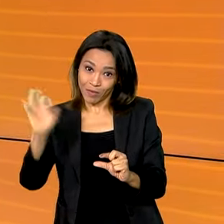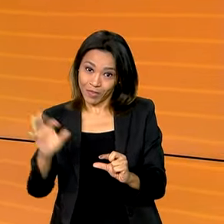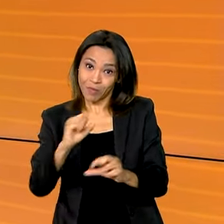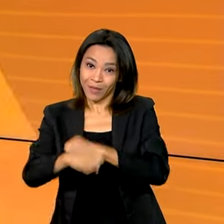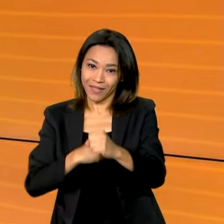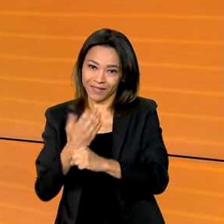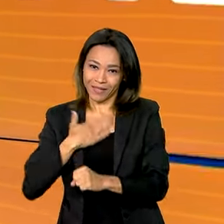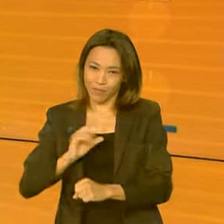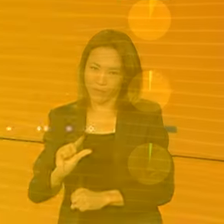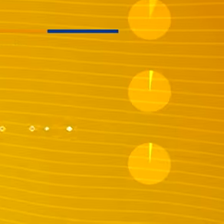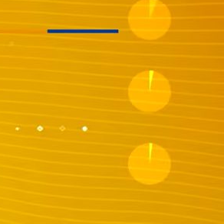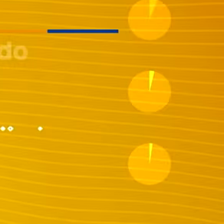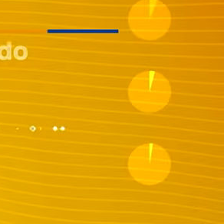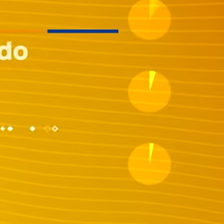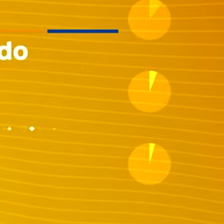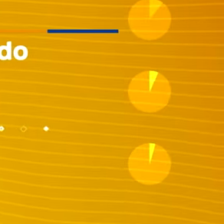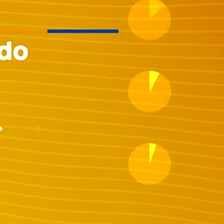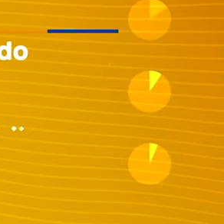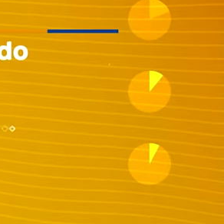volta em instantes.